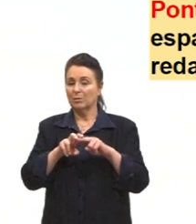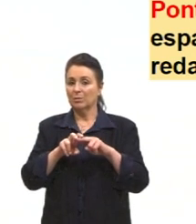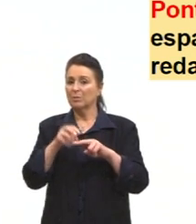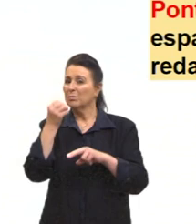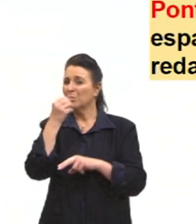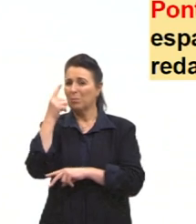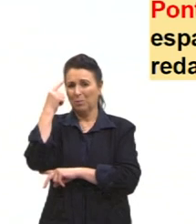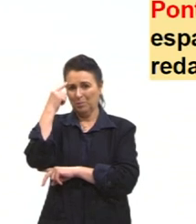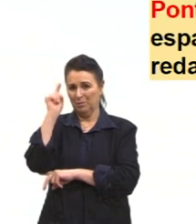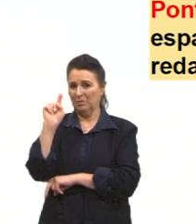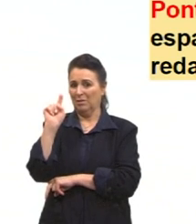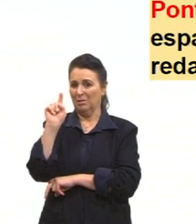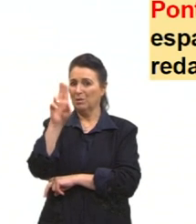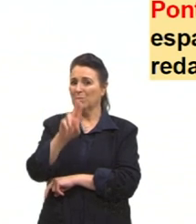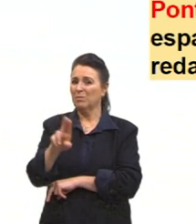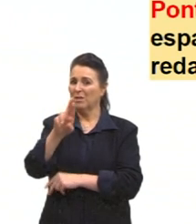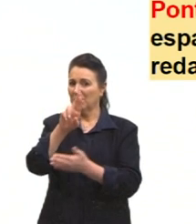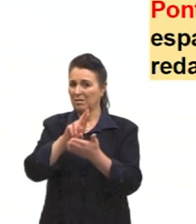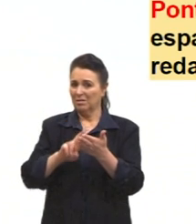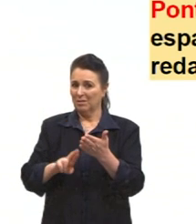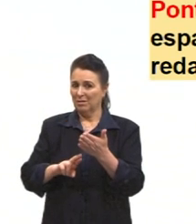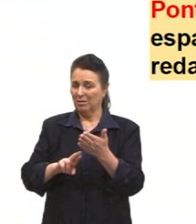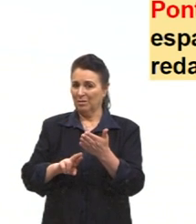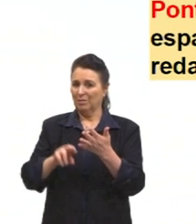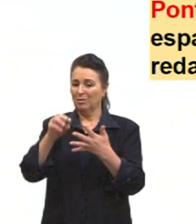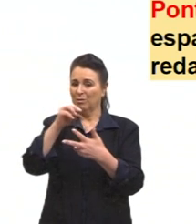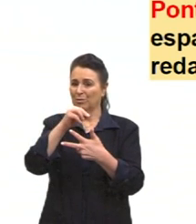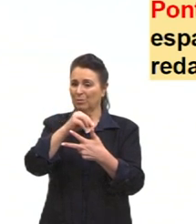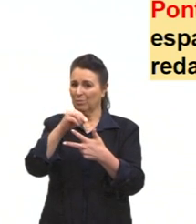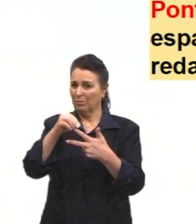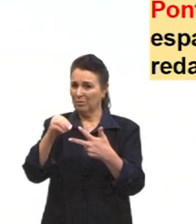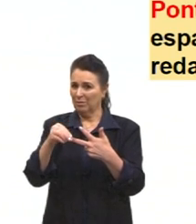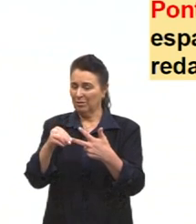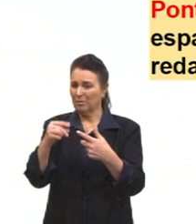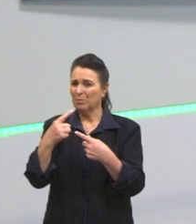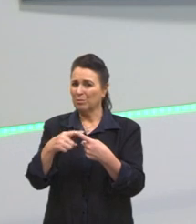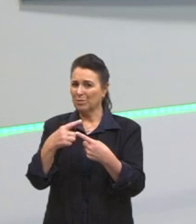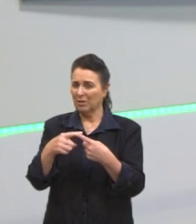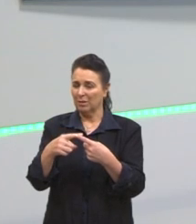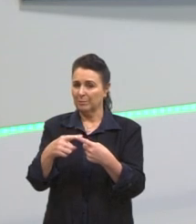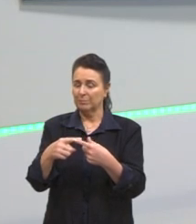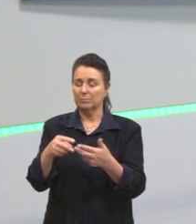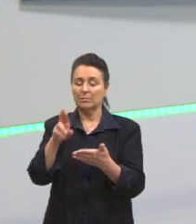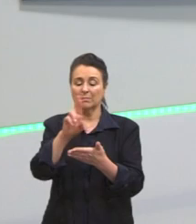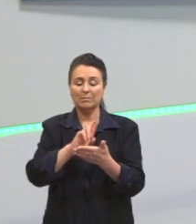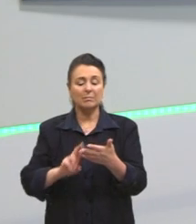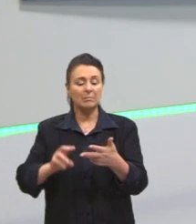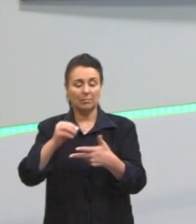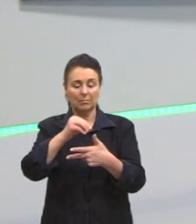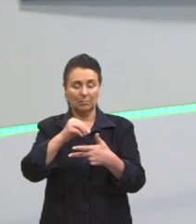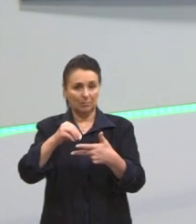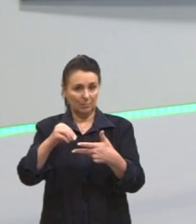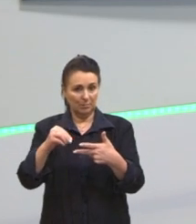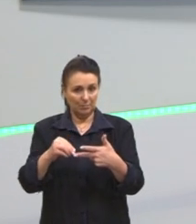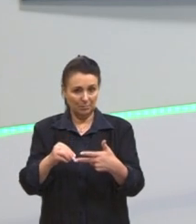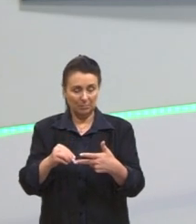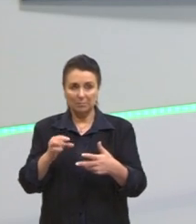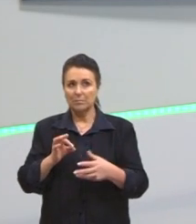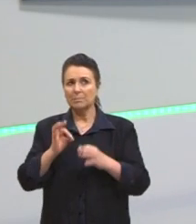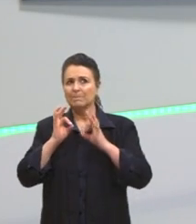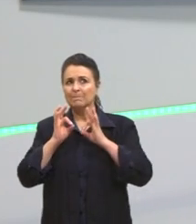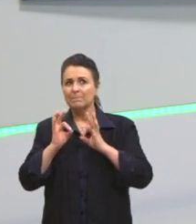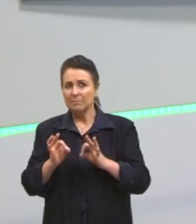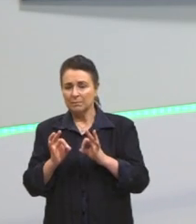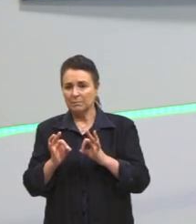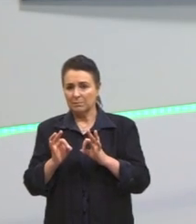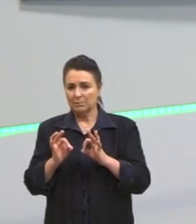usar na redação do Enem. Por que que não é uma boa ideia? Porque a redação do Enem, a gente está muito certo daquilo